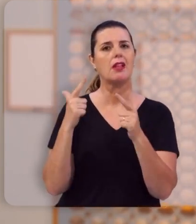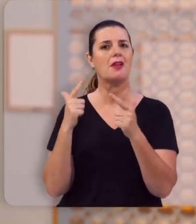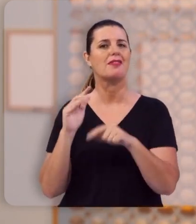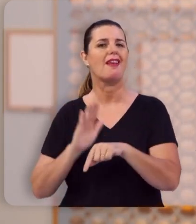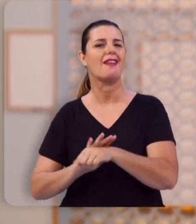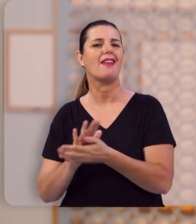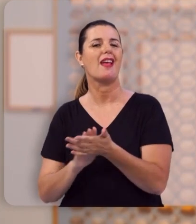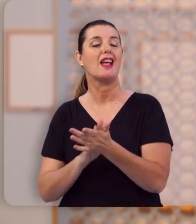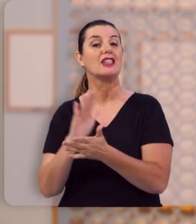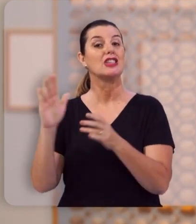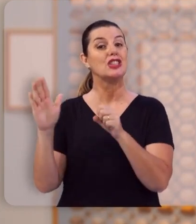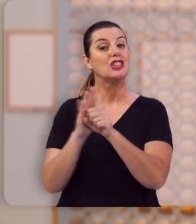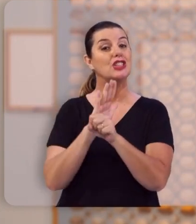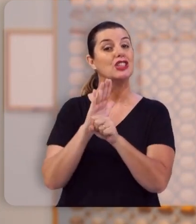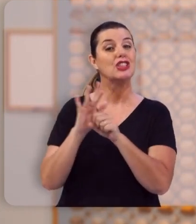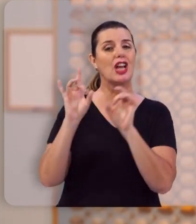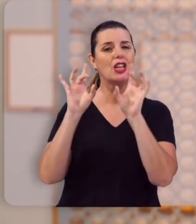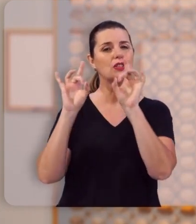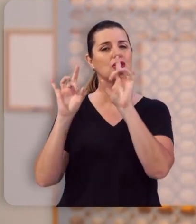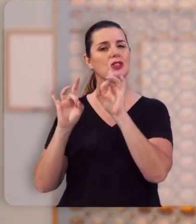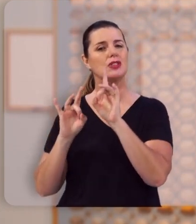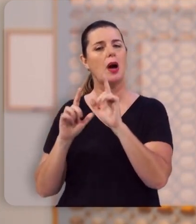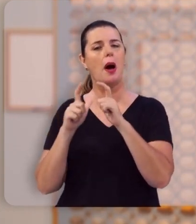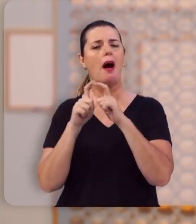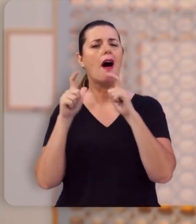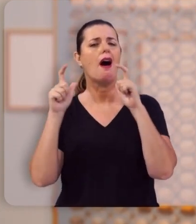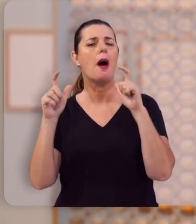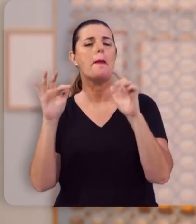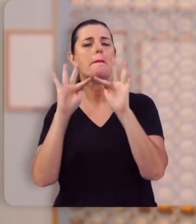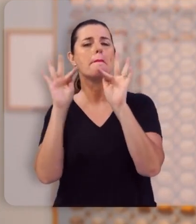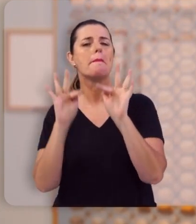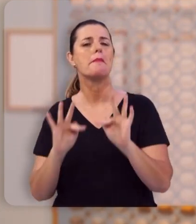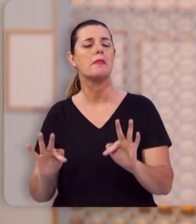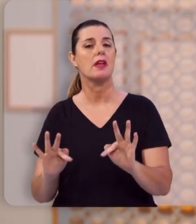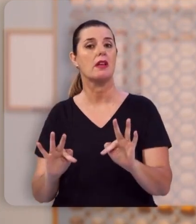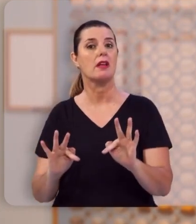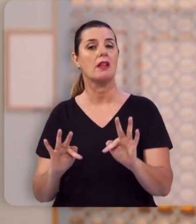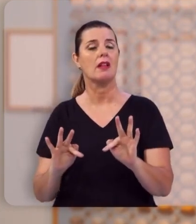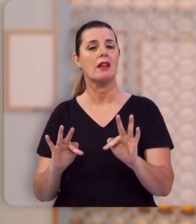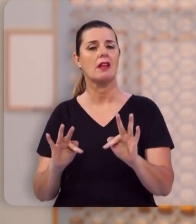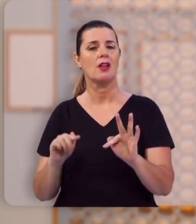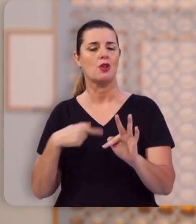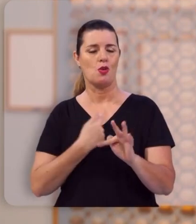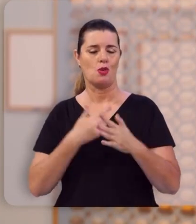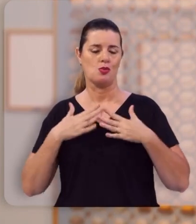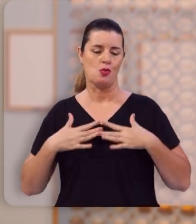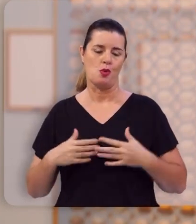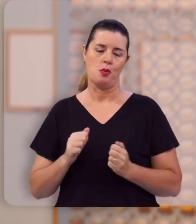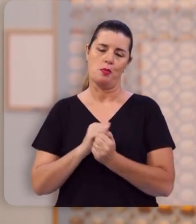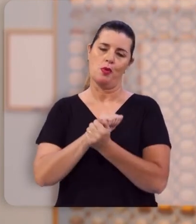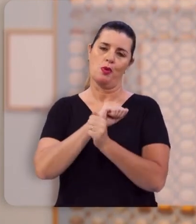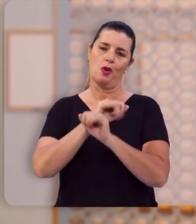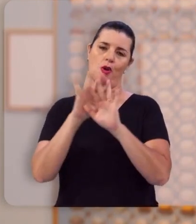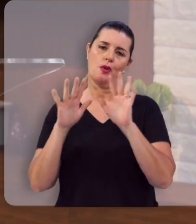uma vida plena, em maiúscula e superlativa, a vida que teremos no nosso corpo de glória.